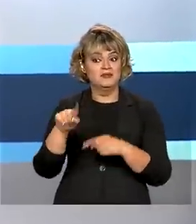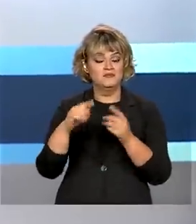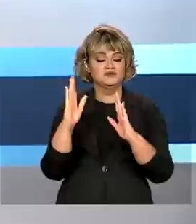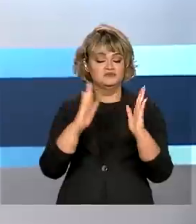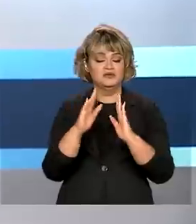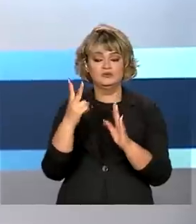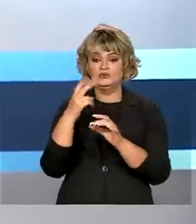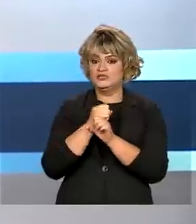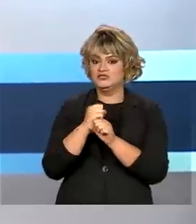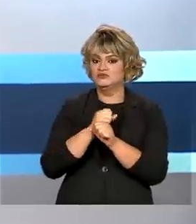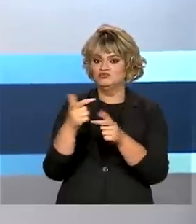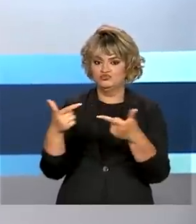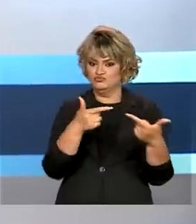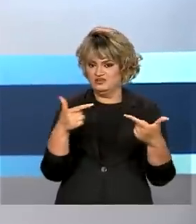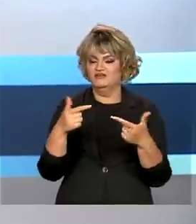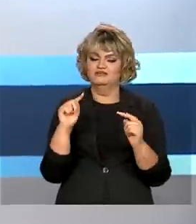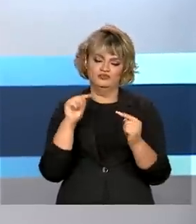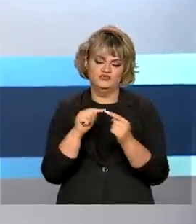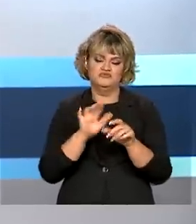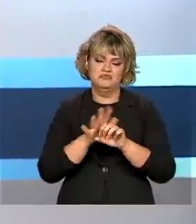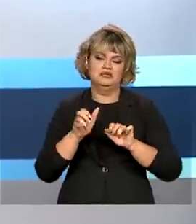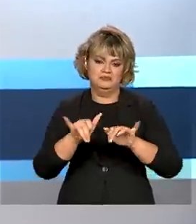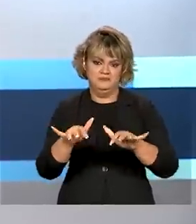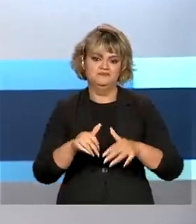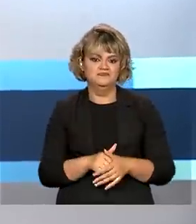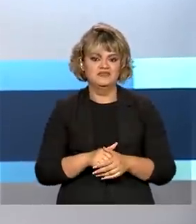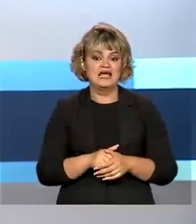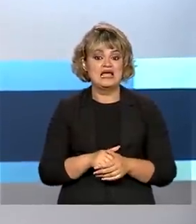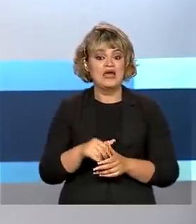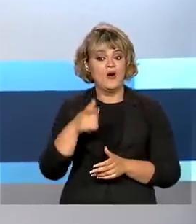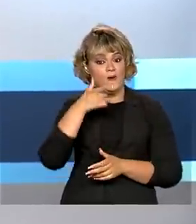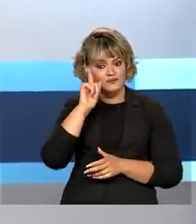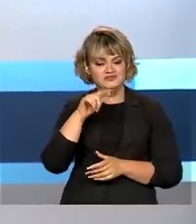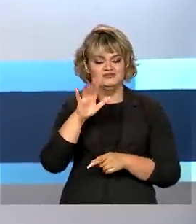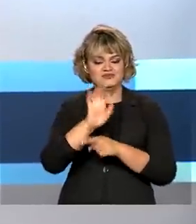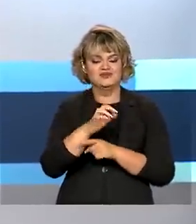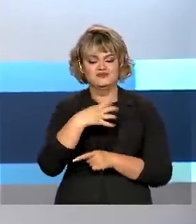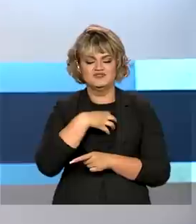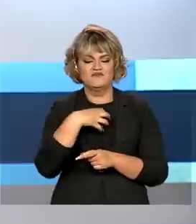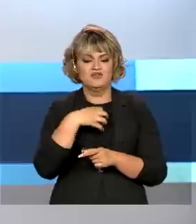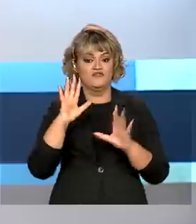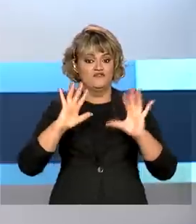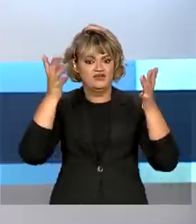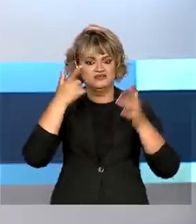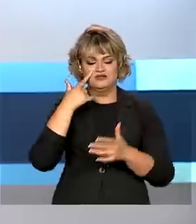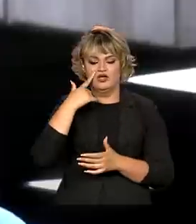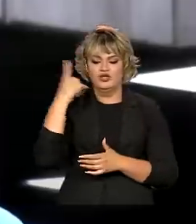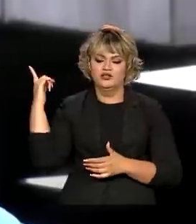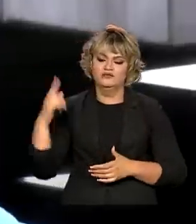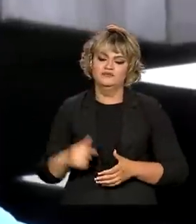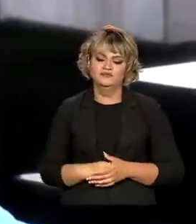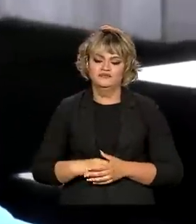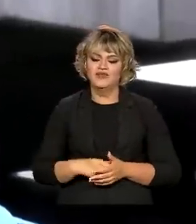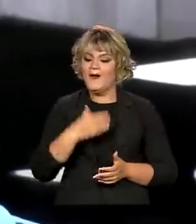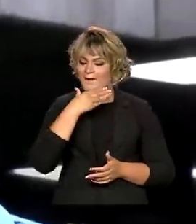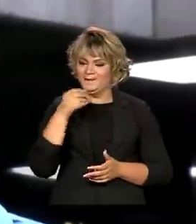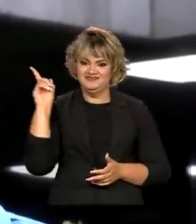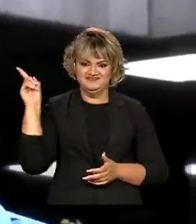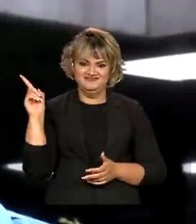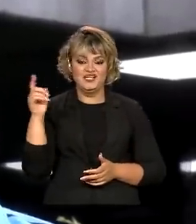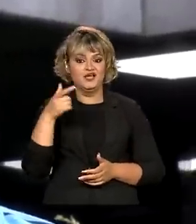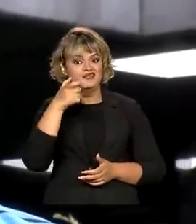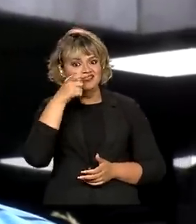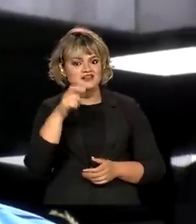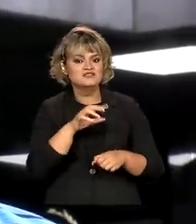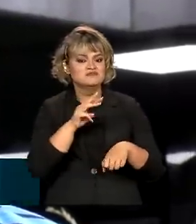sem a premiação pública por causa da pandemia. A cerimônia foi ontem em Salvador, na Bahia. Félix se interessou pela